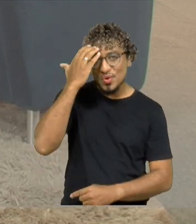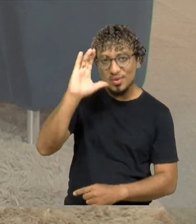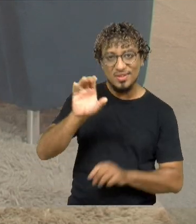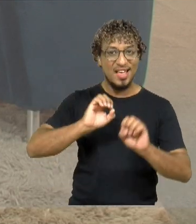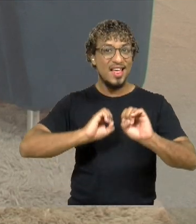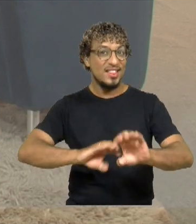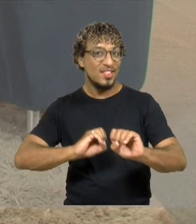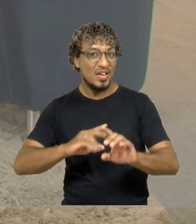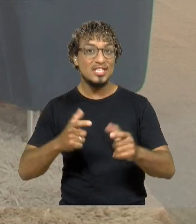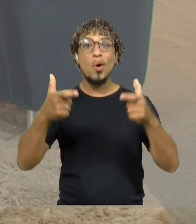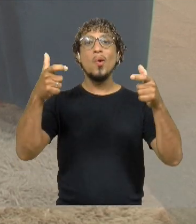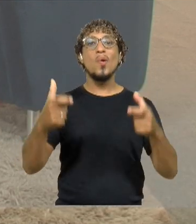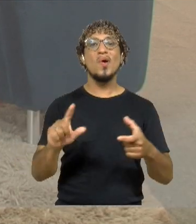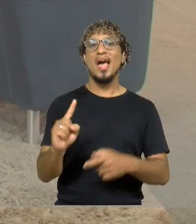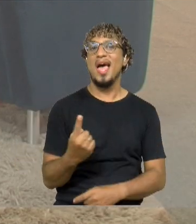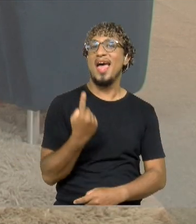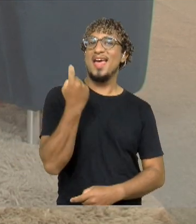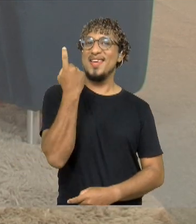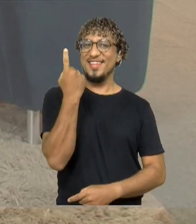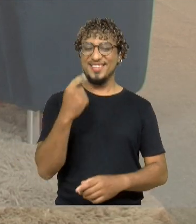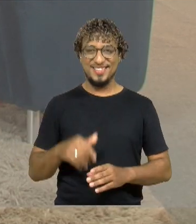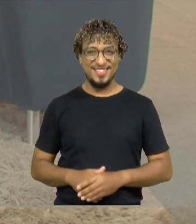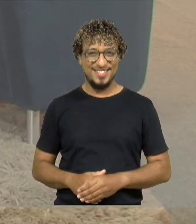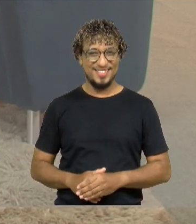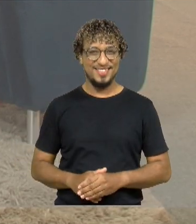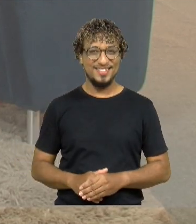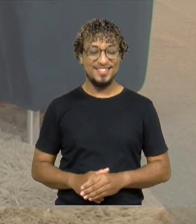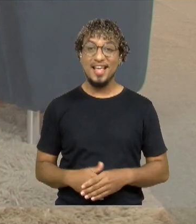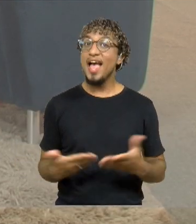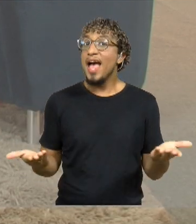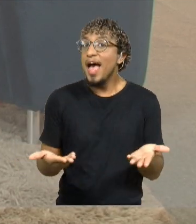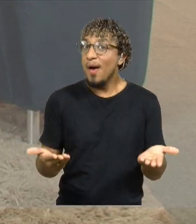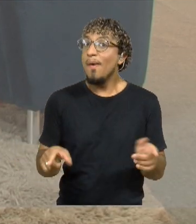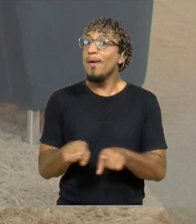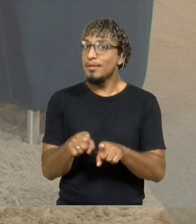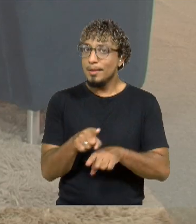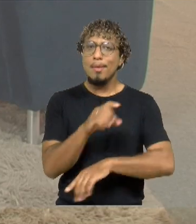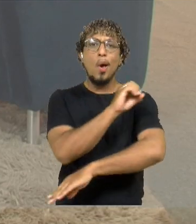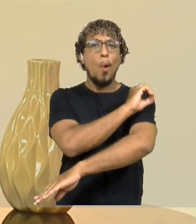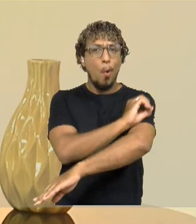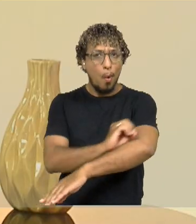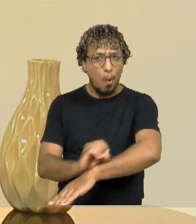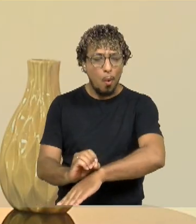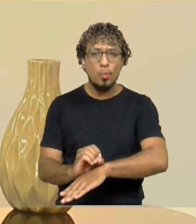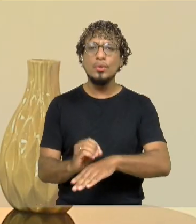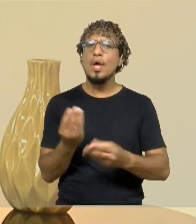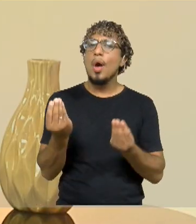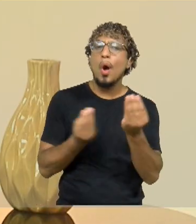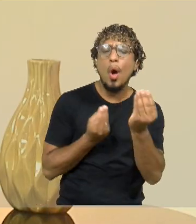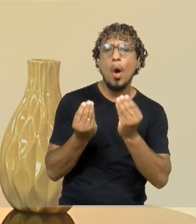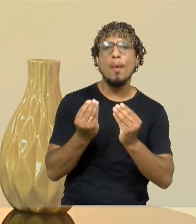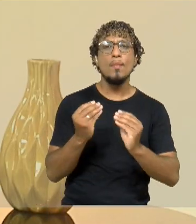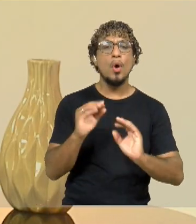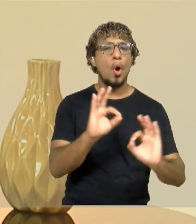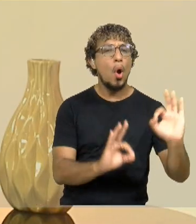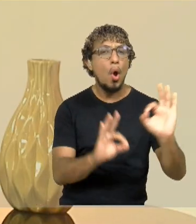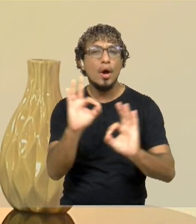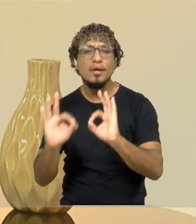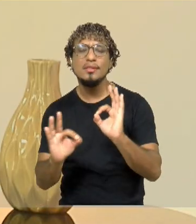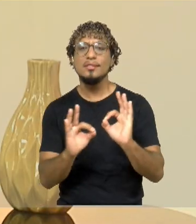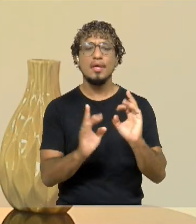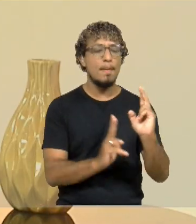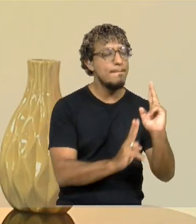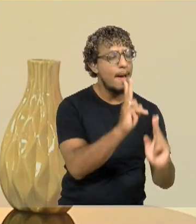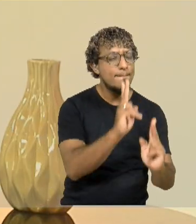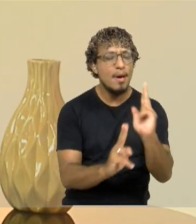lugar, né? Aí vocês também vão realizar a oficina, não é isso? De montagem, montagem e roteiro?